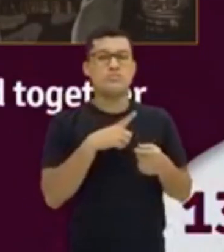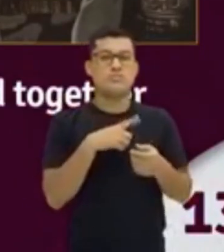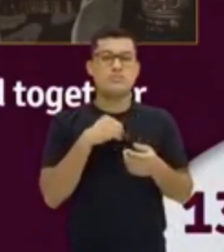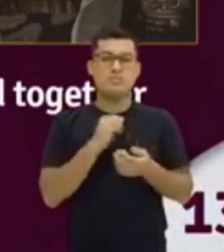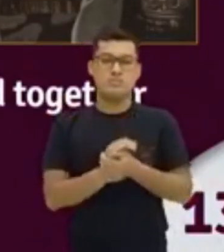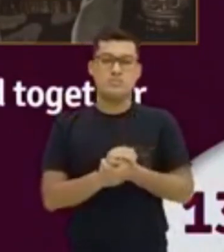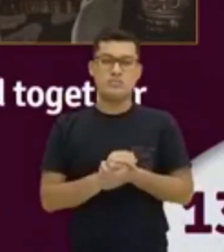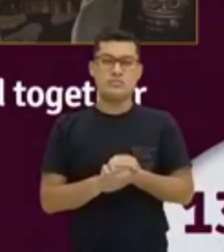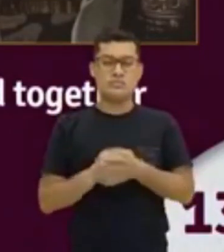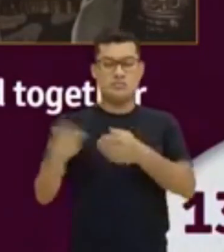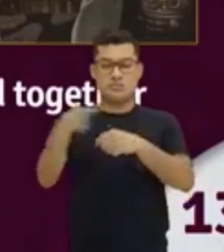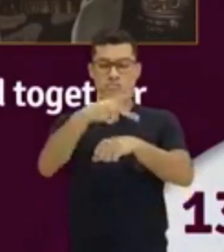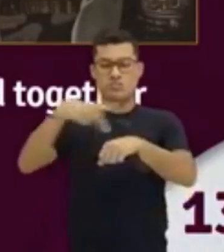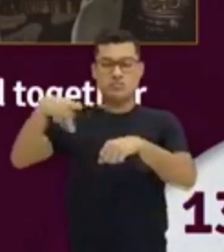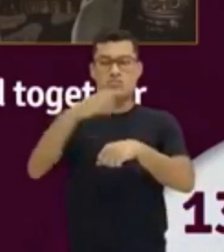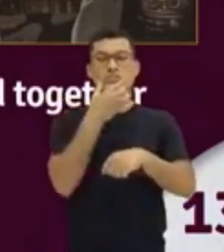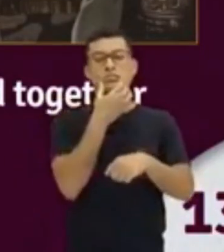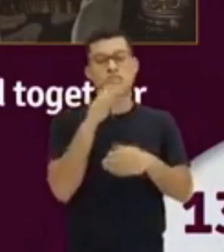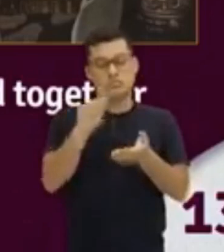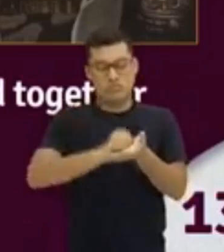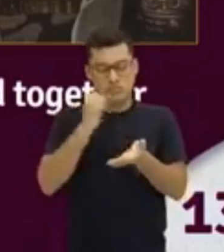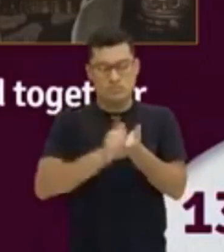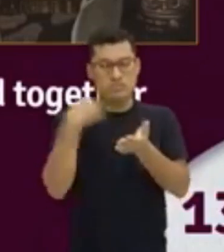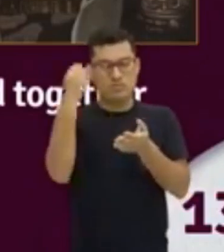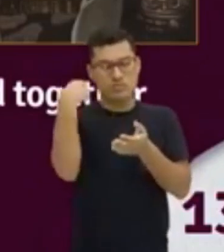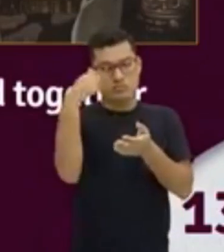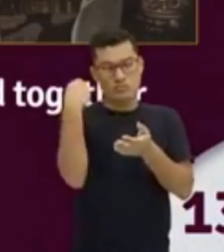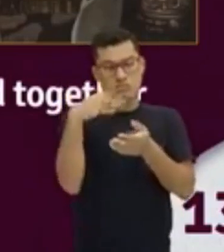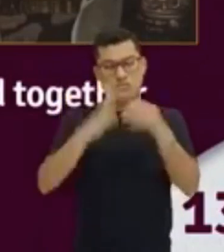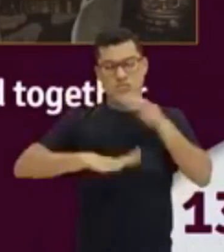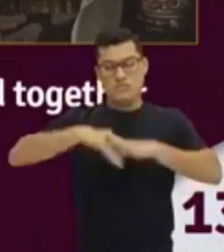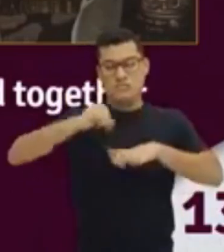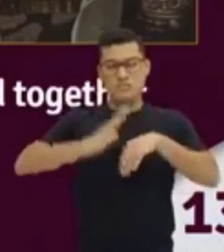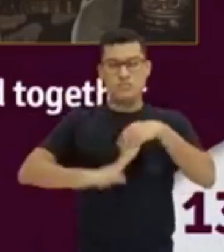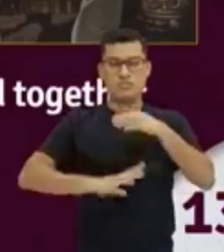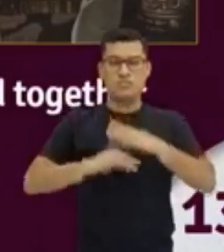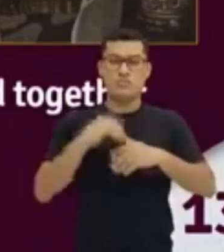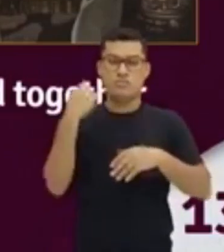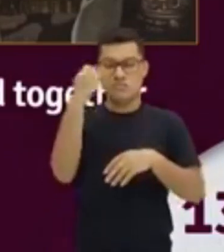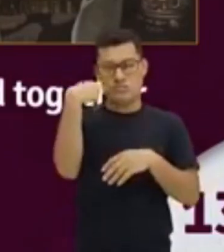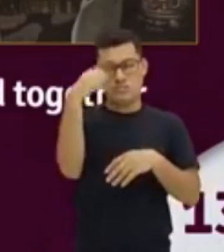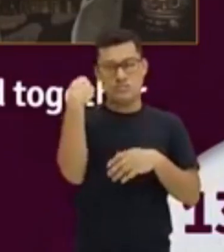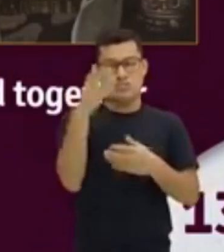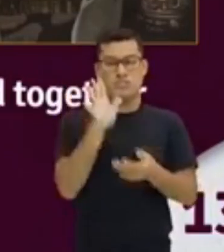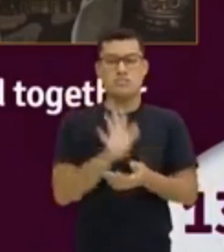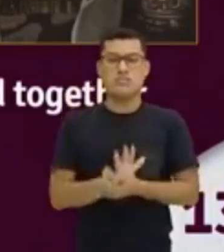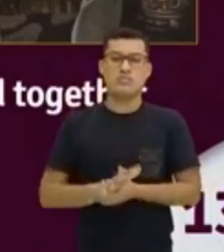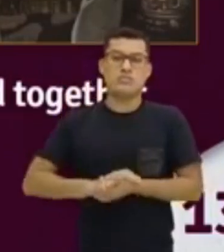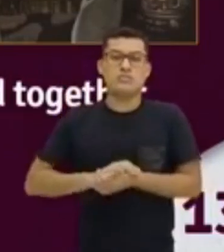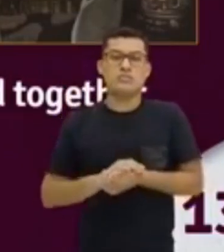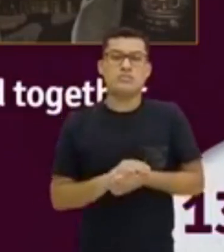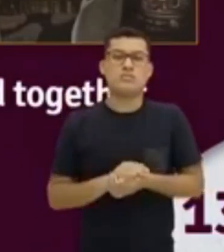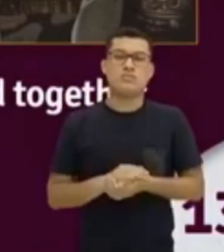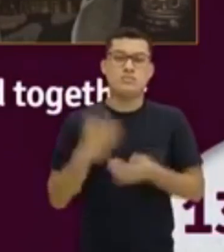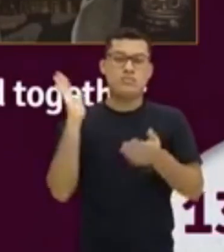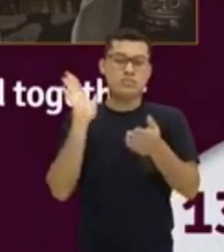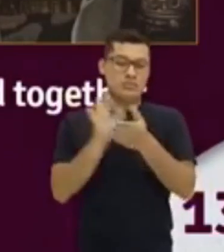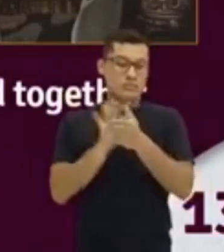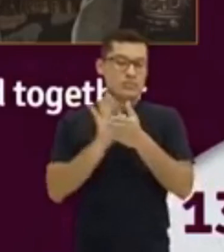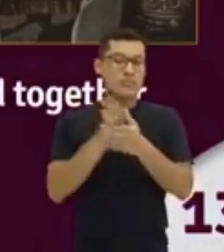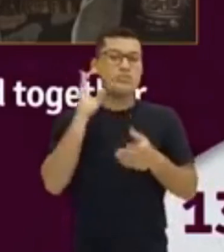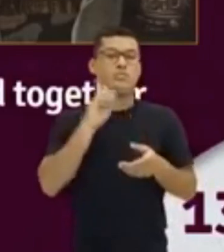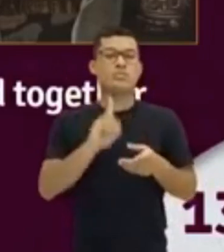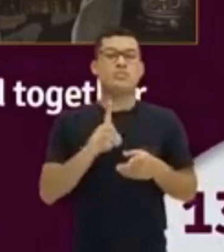britânico, ele é poeta, a ocupação dele, a profissão dele, poeta e dramaturgo. Aniversário dele é quando?